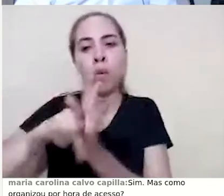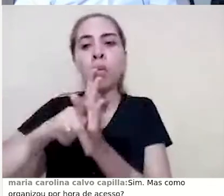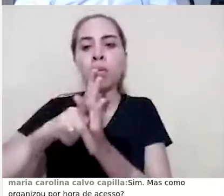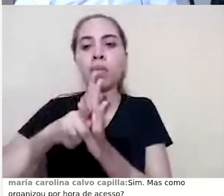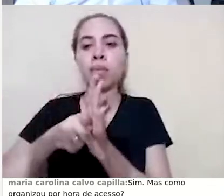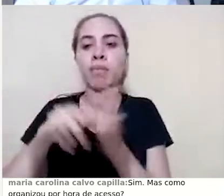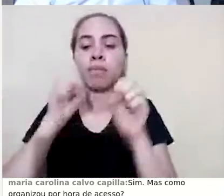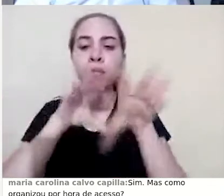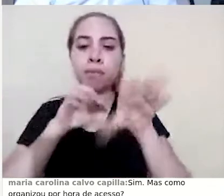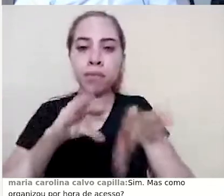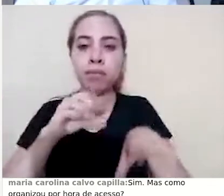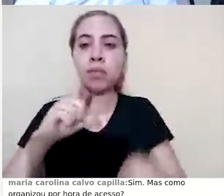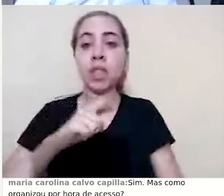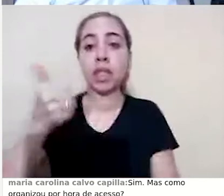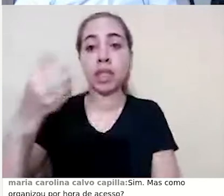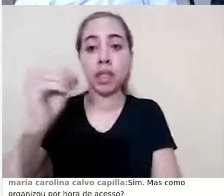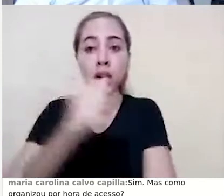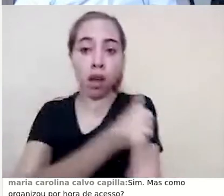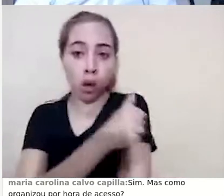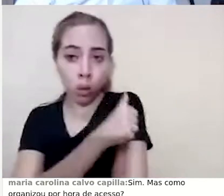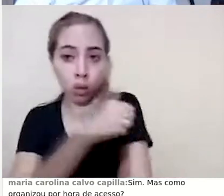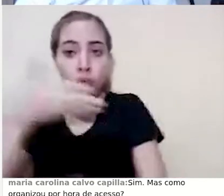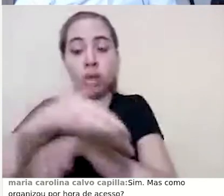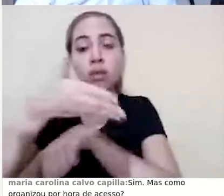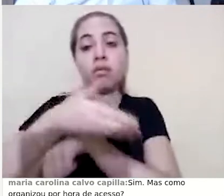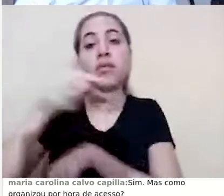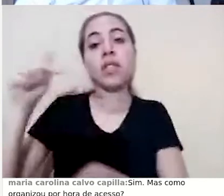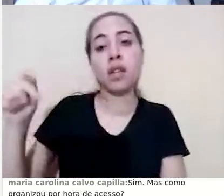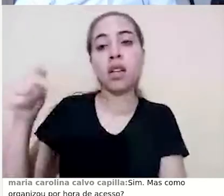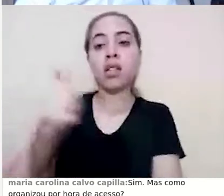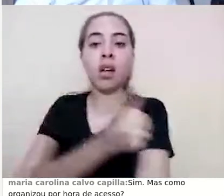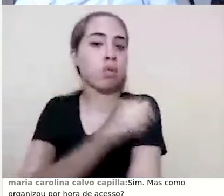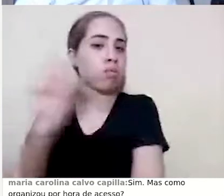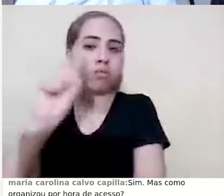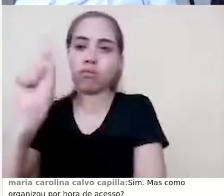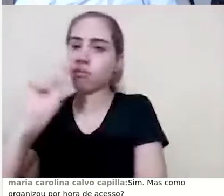10 alunos acessaram e 7 alunos não acessaram.